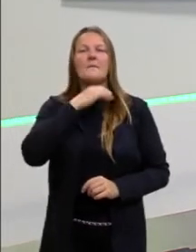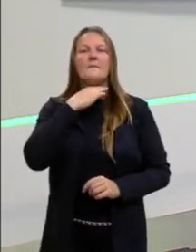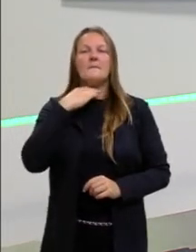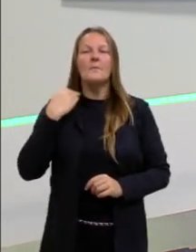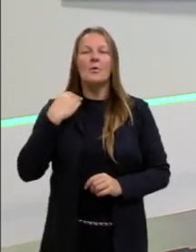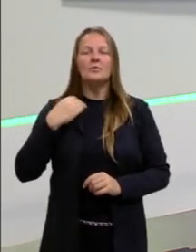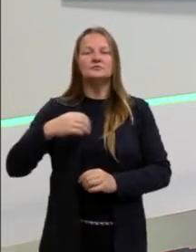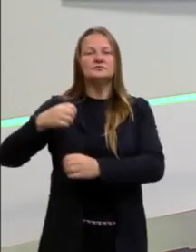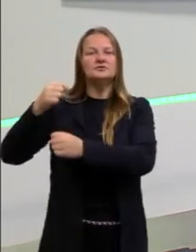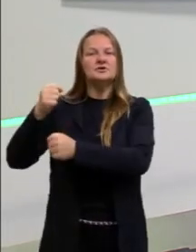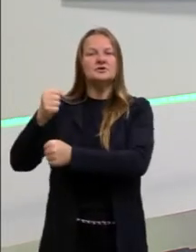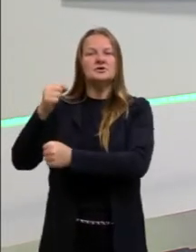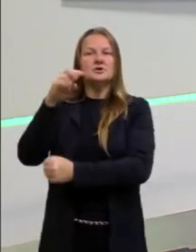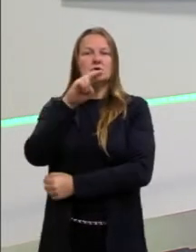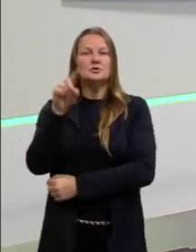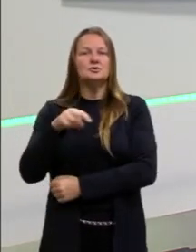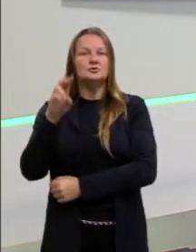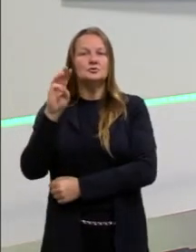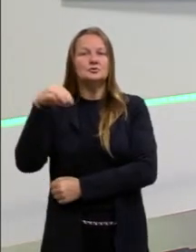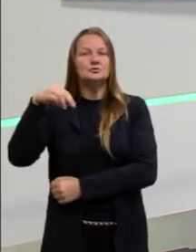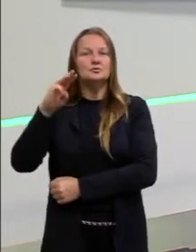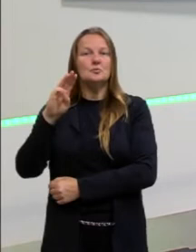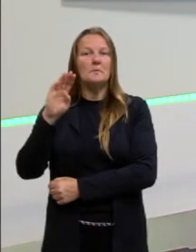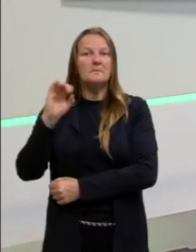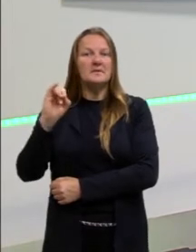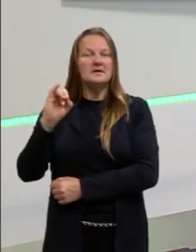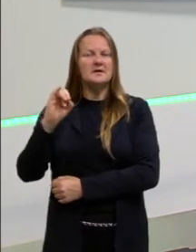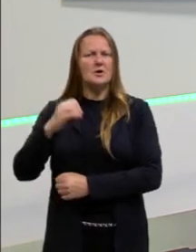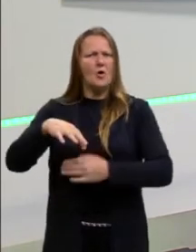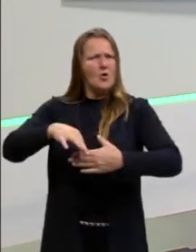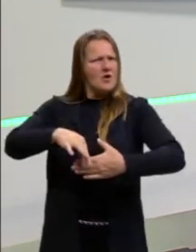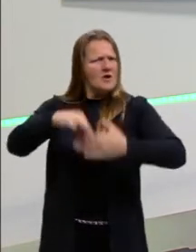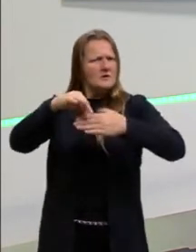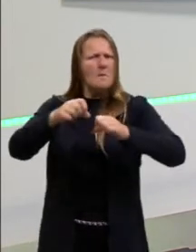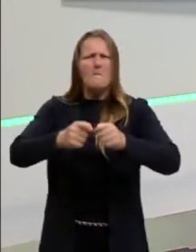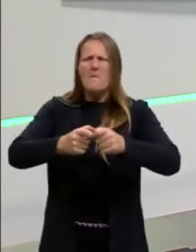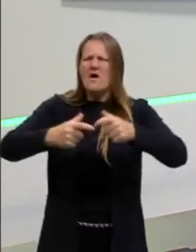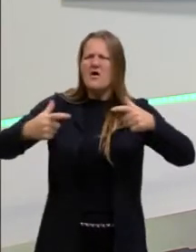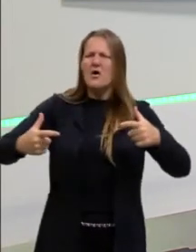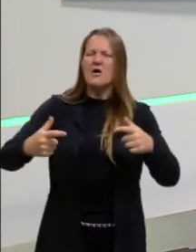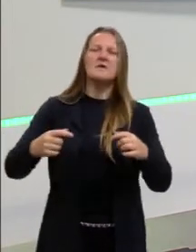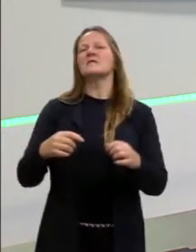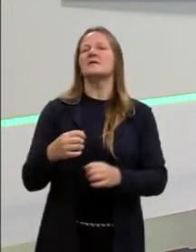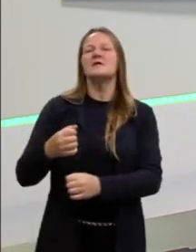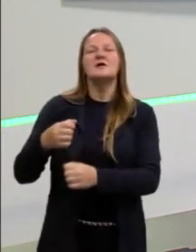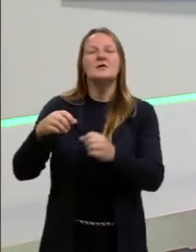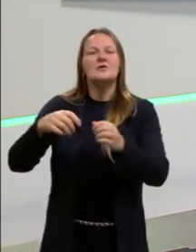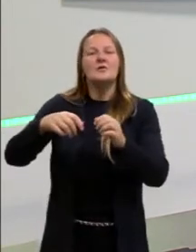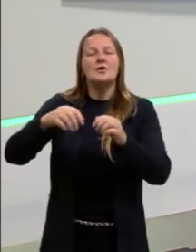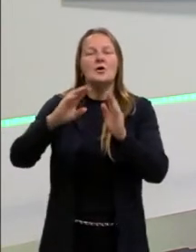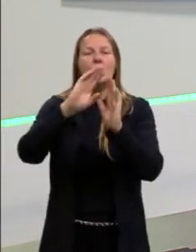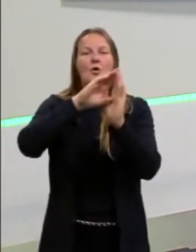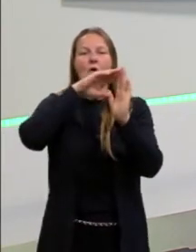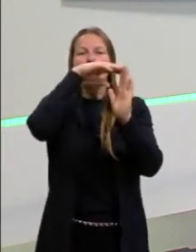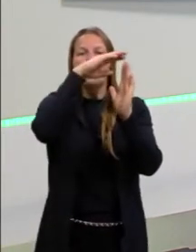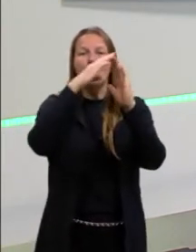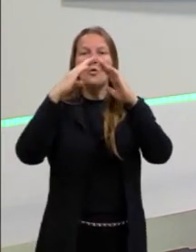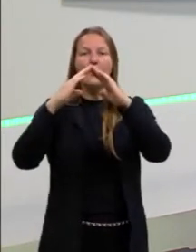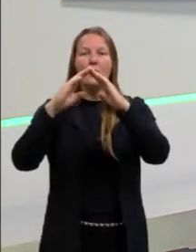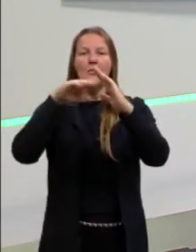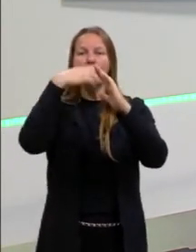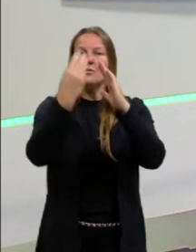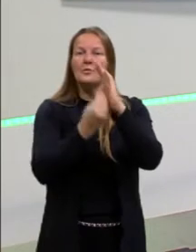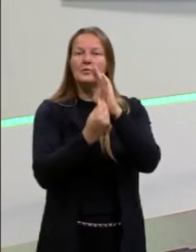Zumbi, líder do Quilombo dos Palmares. O maior quilombo que ofereceu resistência, que se colocou